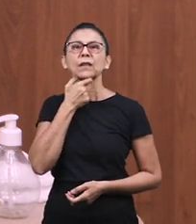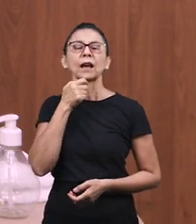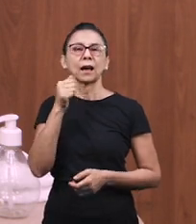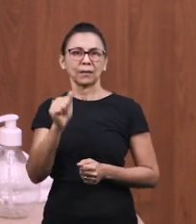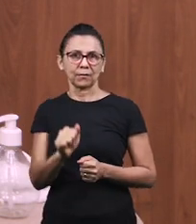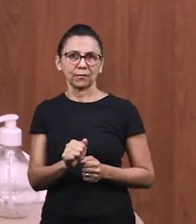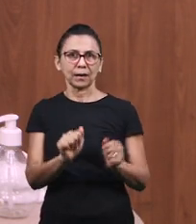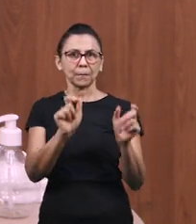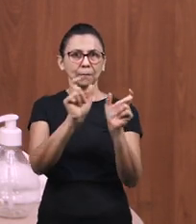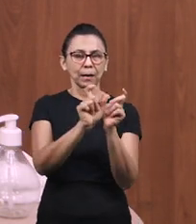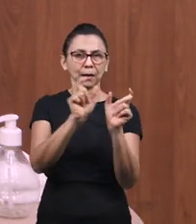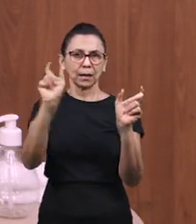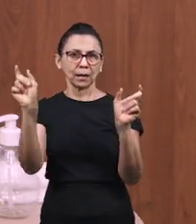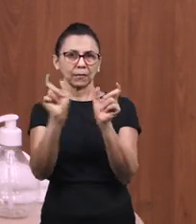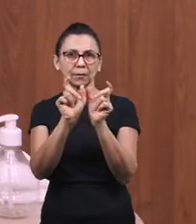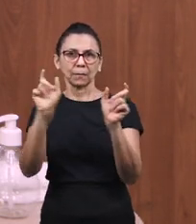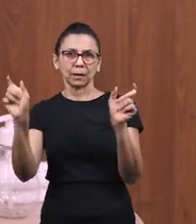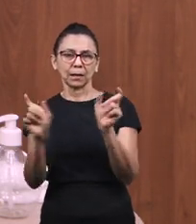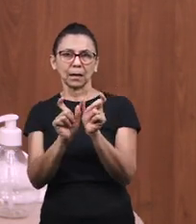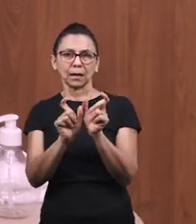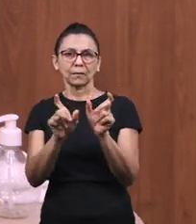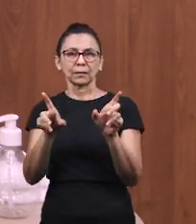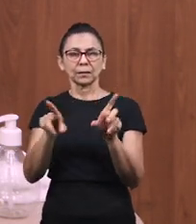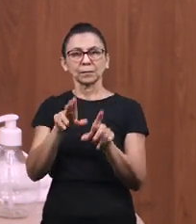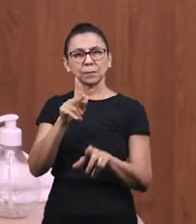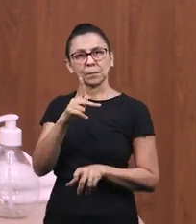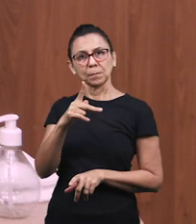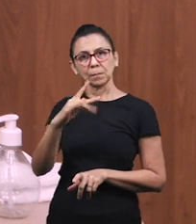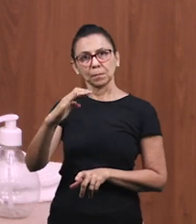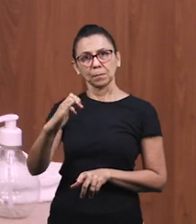palavra uva. E também a palavra pé.